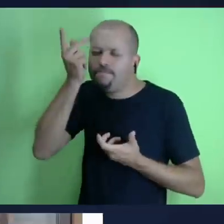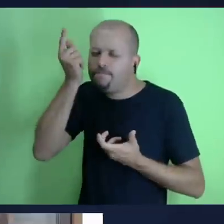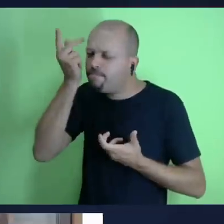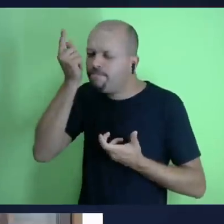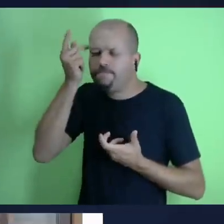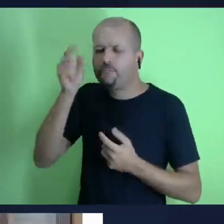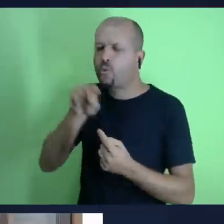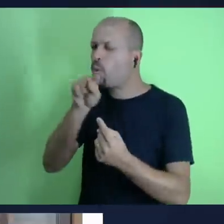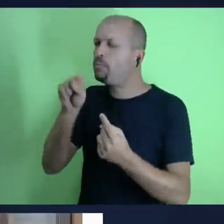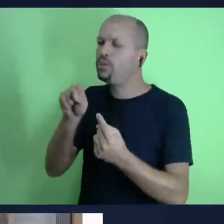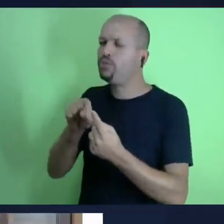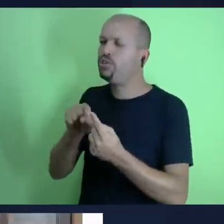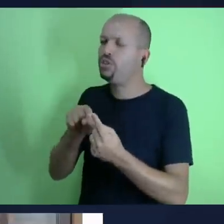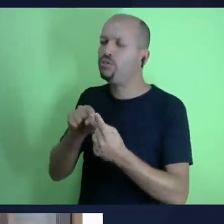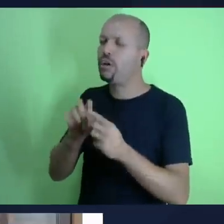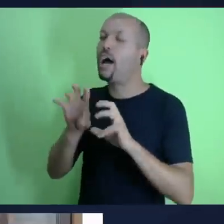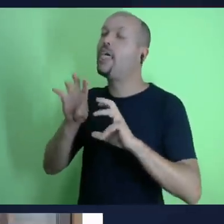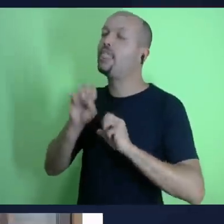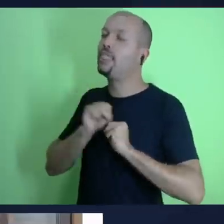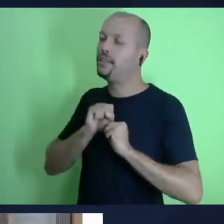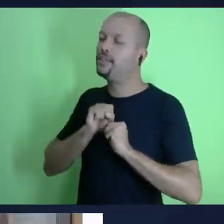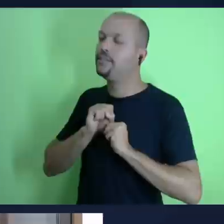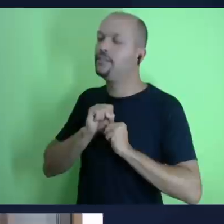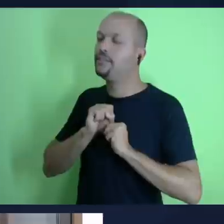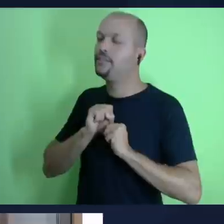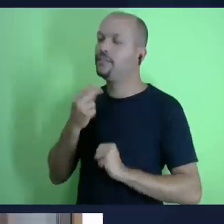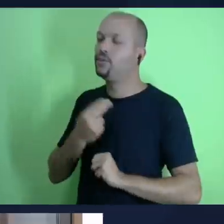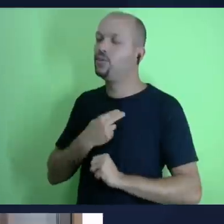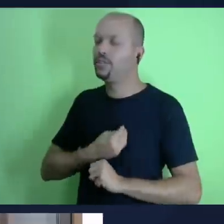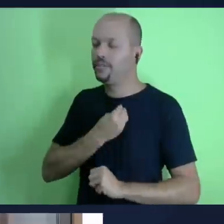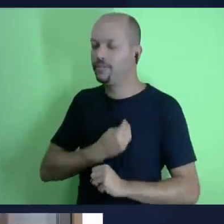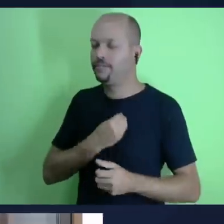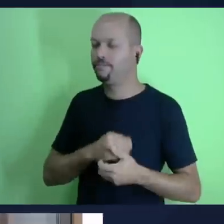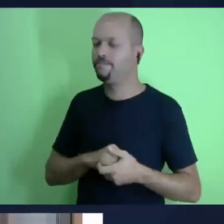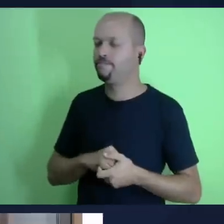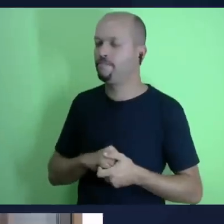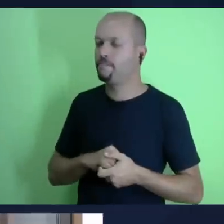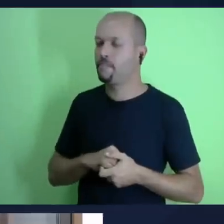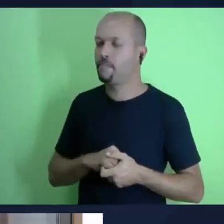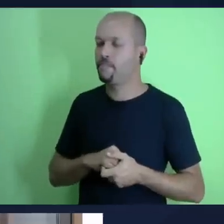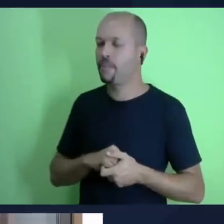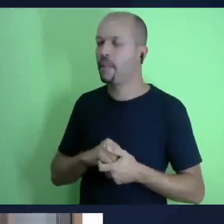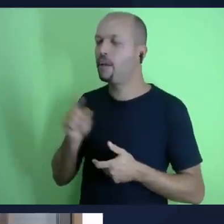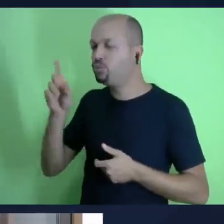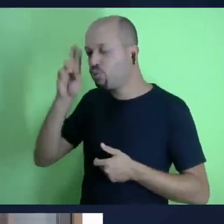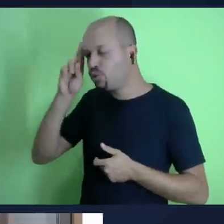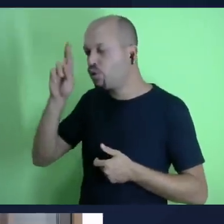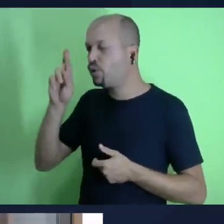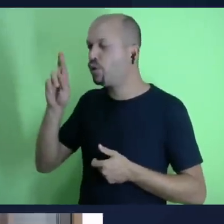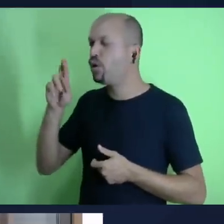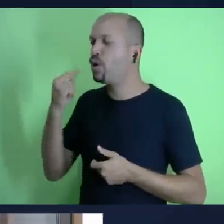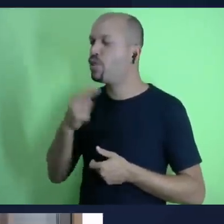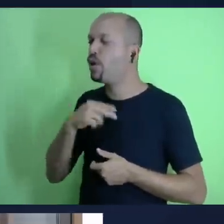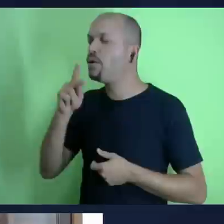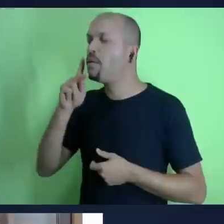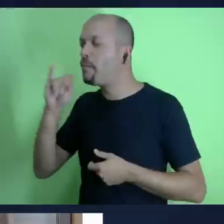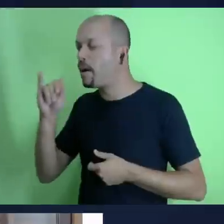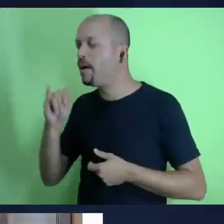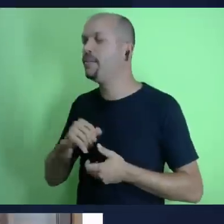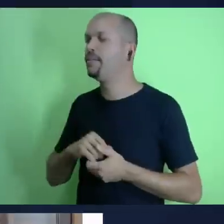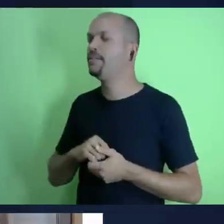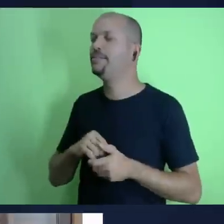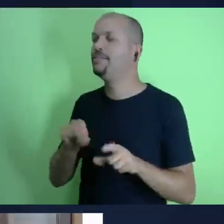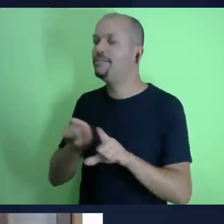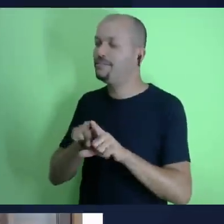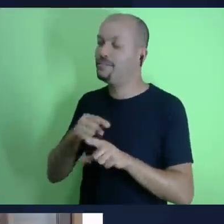irmãos uns dos outros possamos cuidar uns dos outros assim como o Senhor cuida de nós então ajuda-nos Senhor a cumprirmos nossos propósitos com